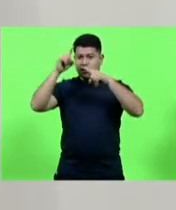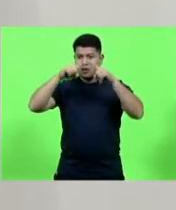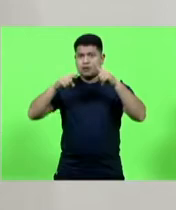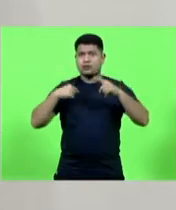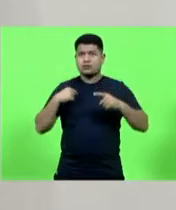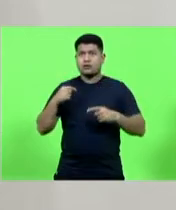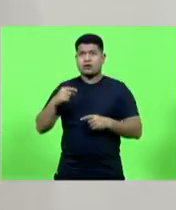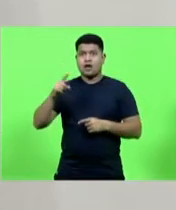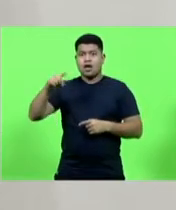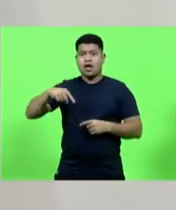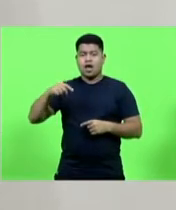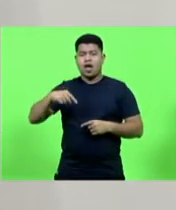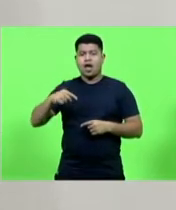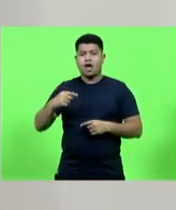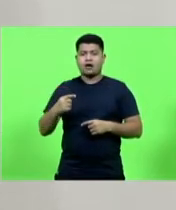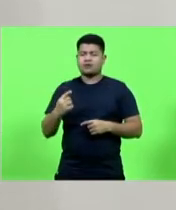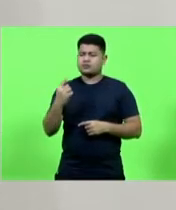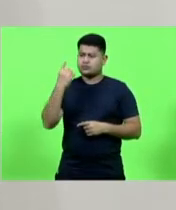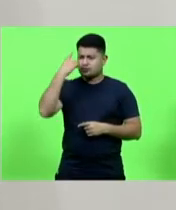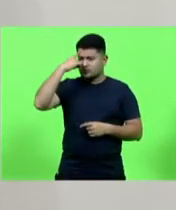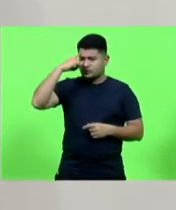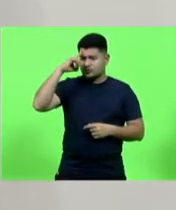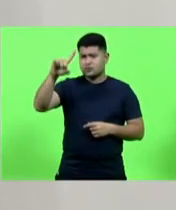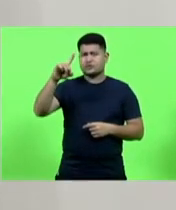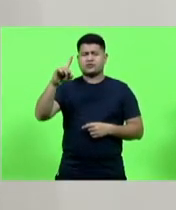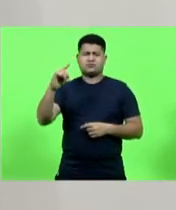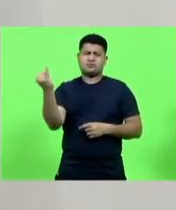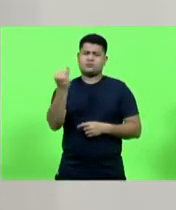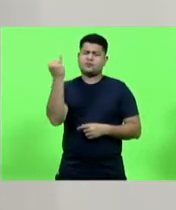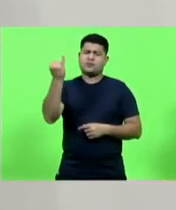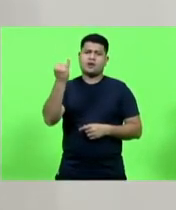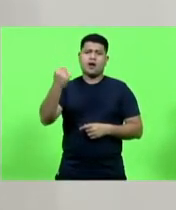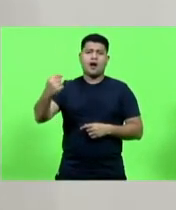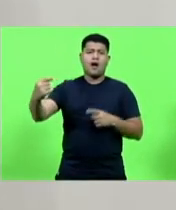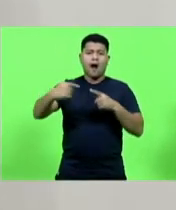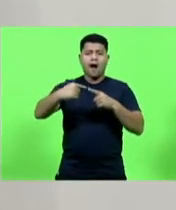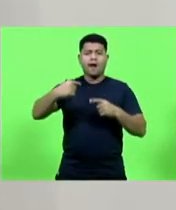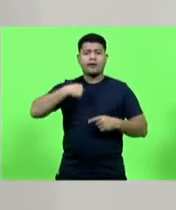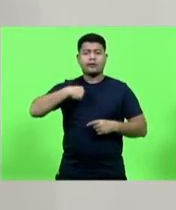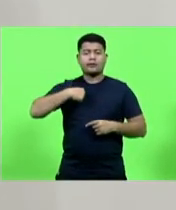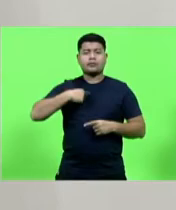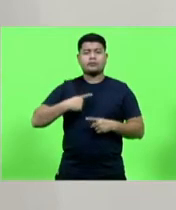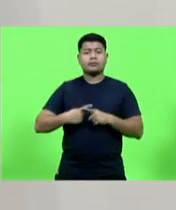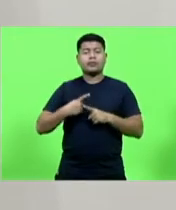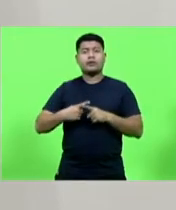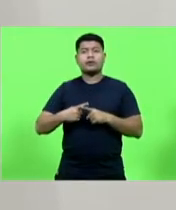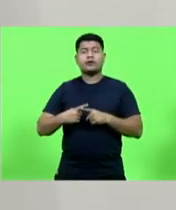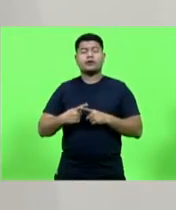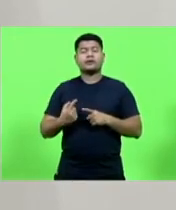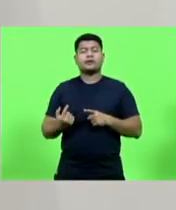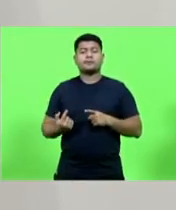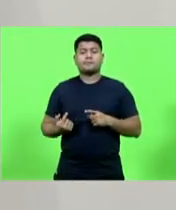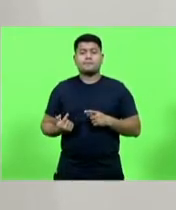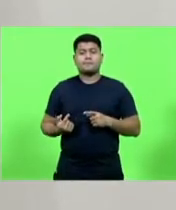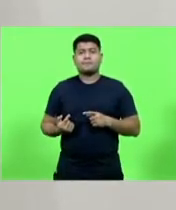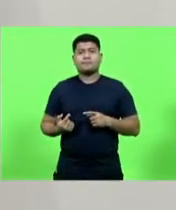hoje é uma data importantíssima para mim. Casualmente, deputado Marcio,